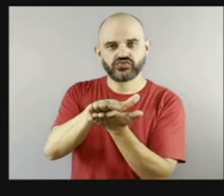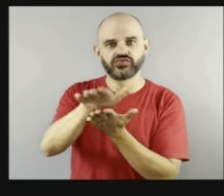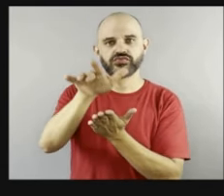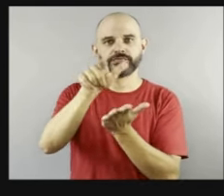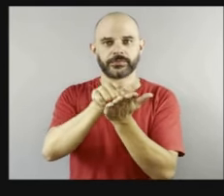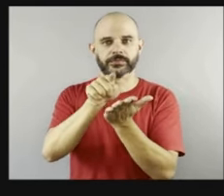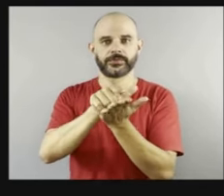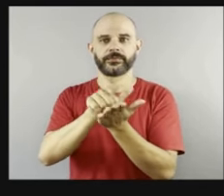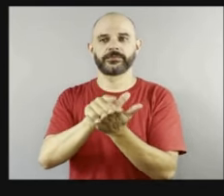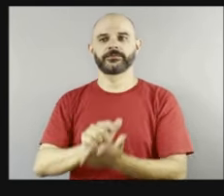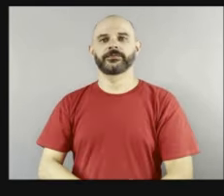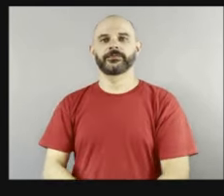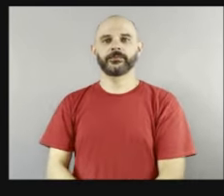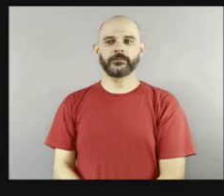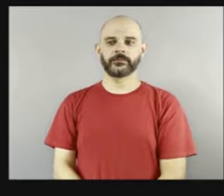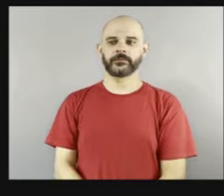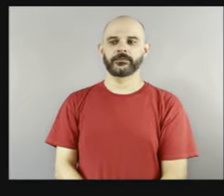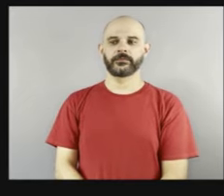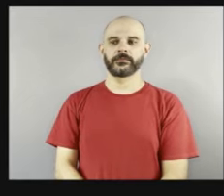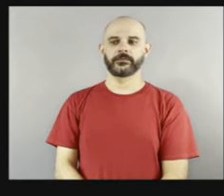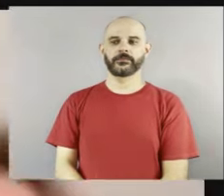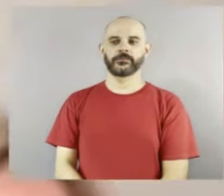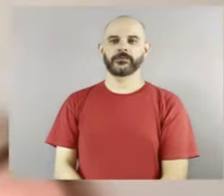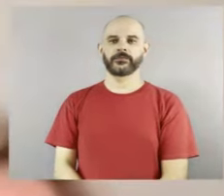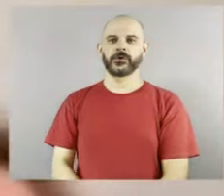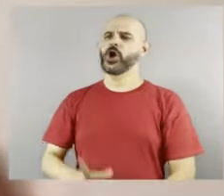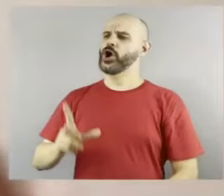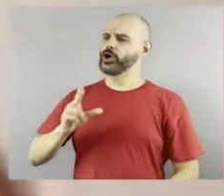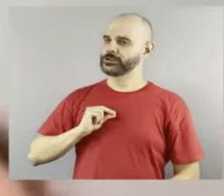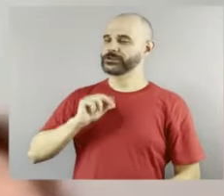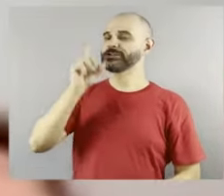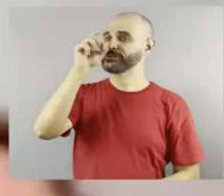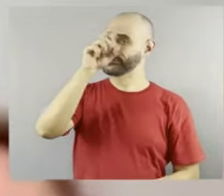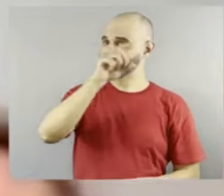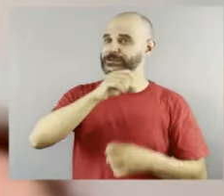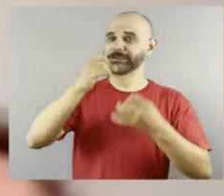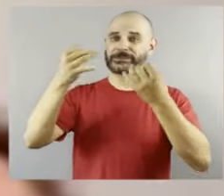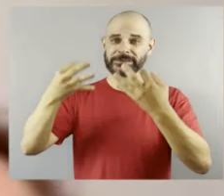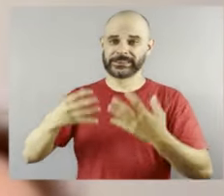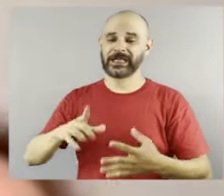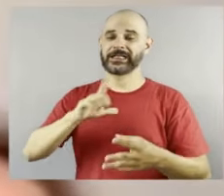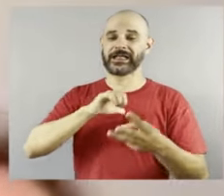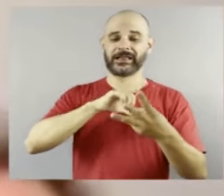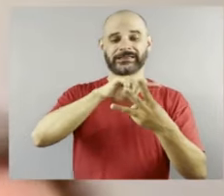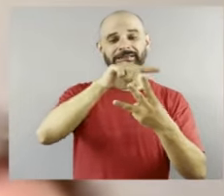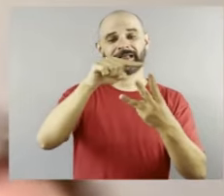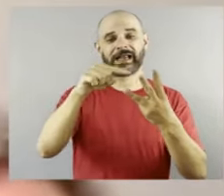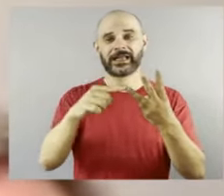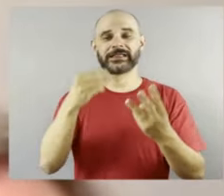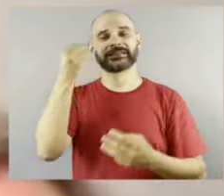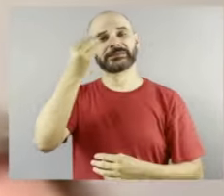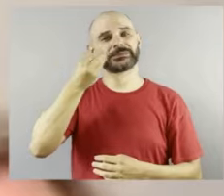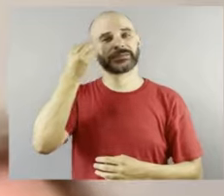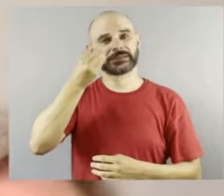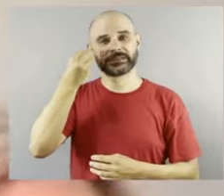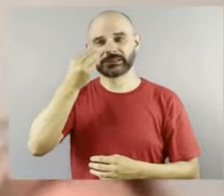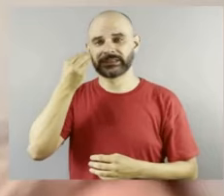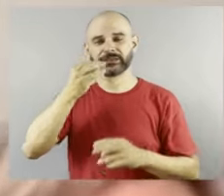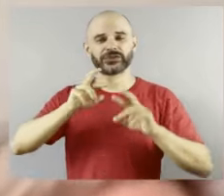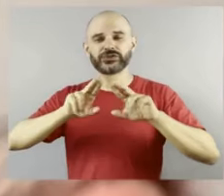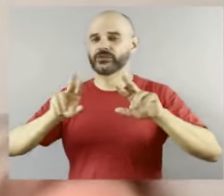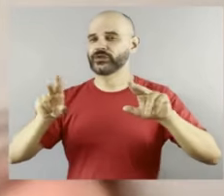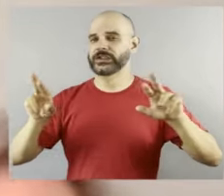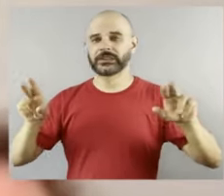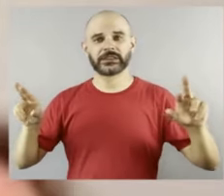também, muito rico. Nossa, é difícil falar, né, porque foram três experiências tão diferenciadas do ponto de vista, assim, de público,